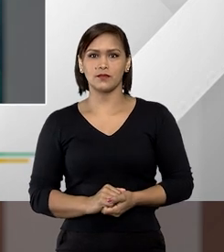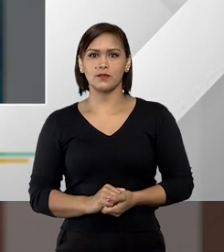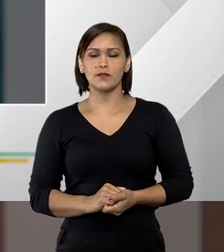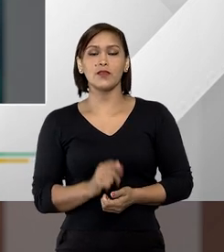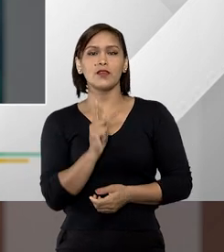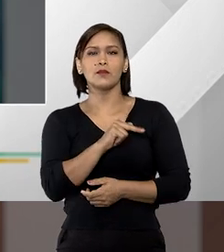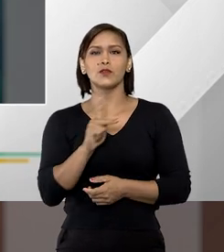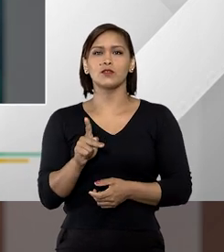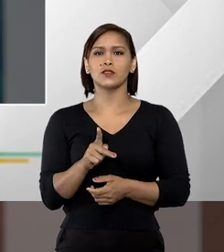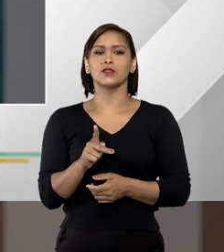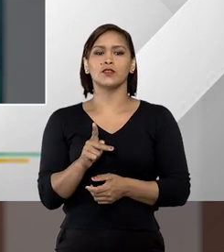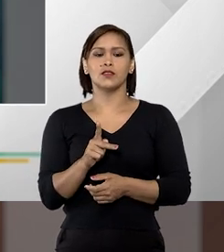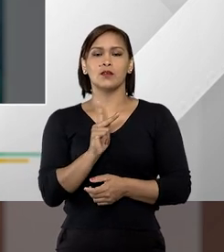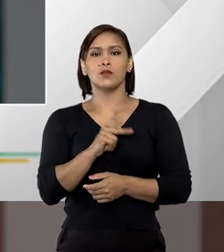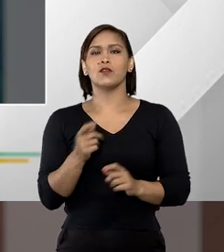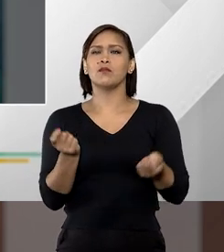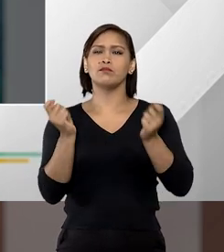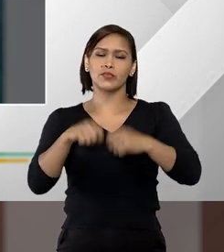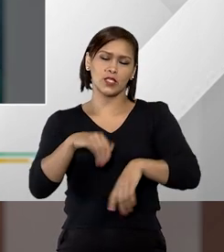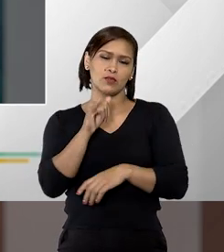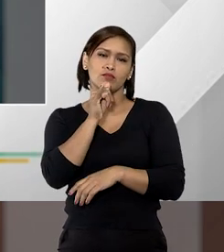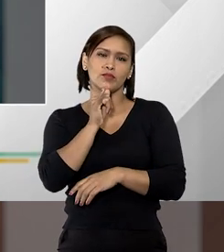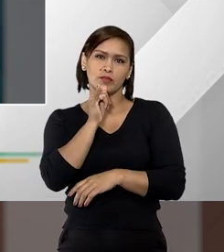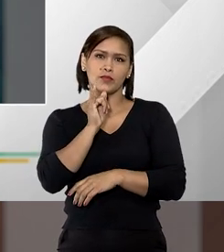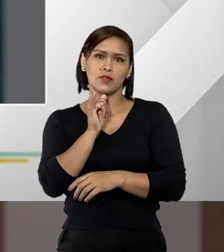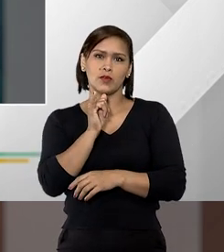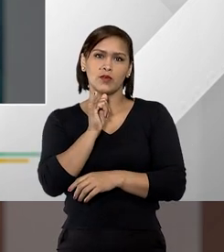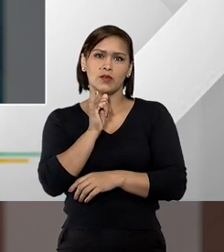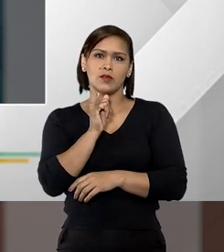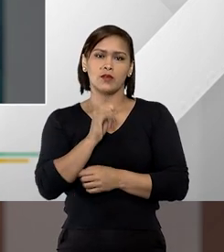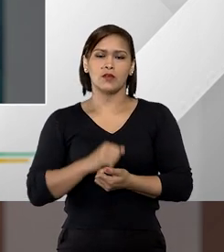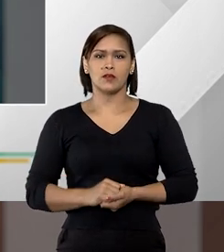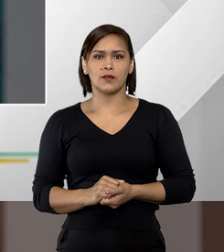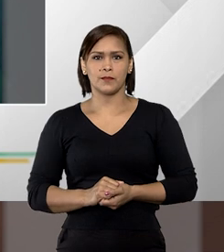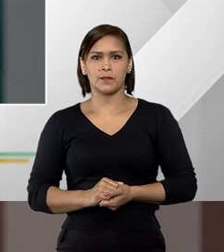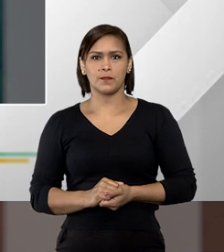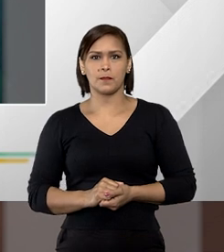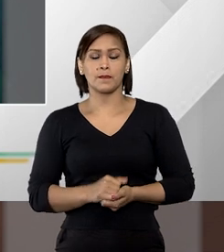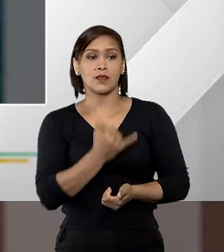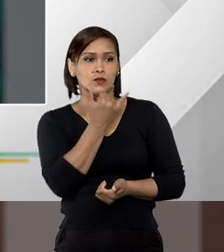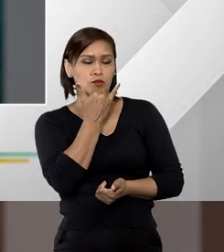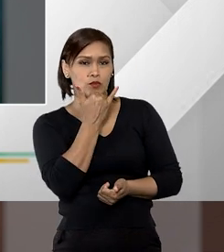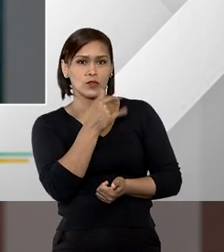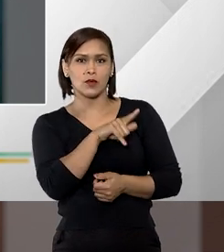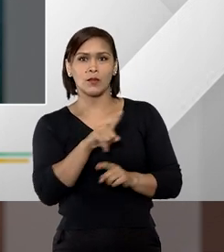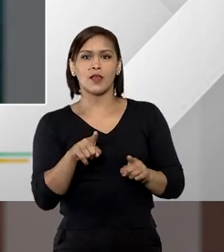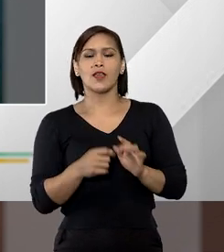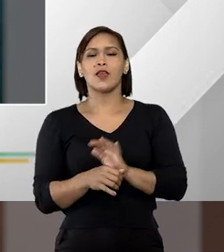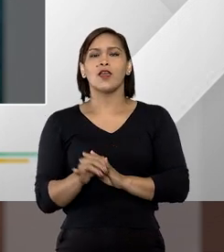Professora, me permitam só dar um exemplo sobre... Claro. Desculpa. continuar.